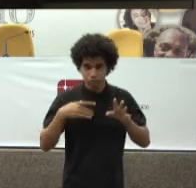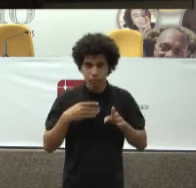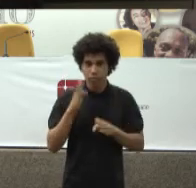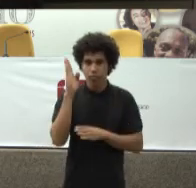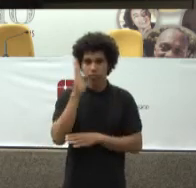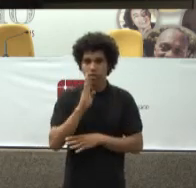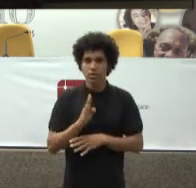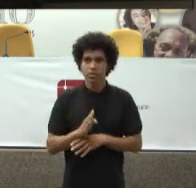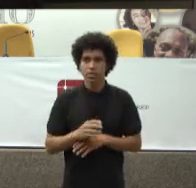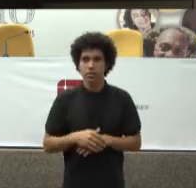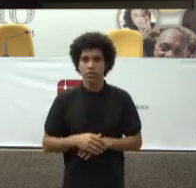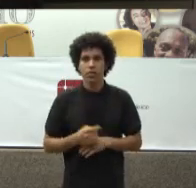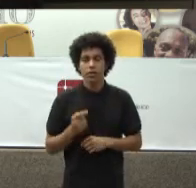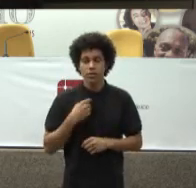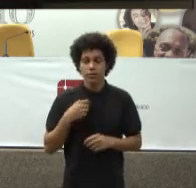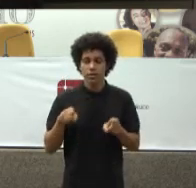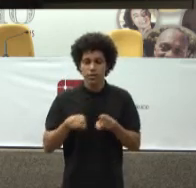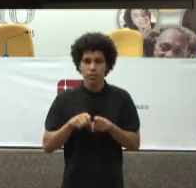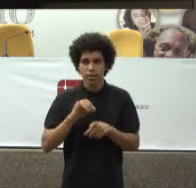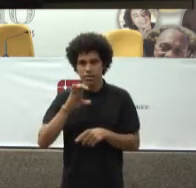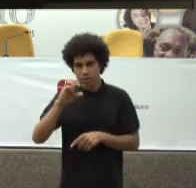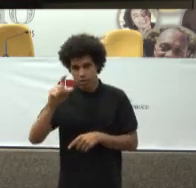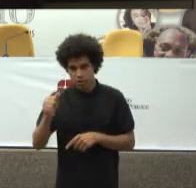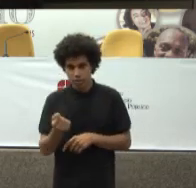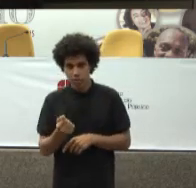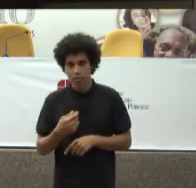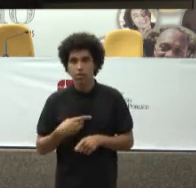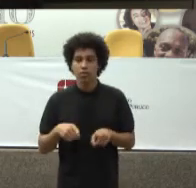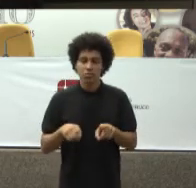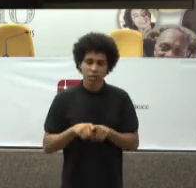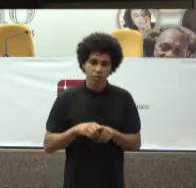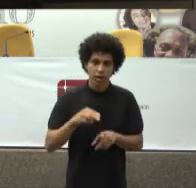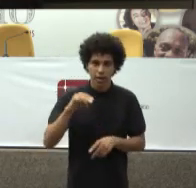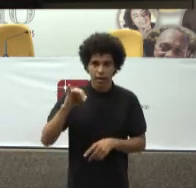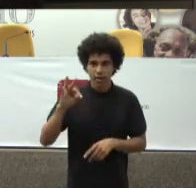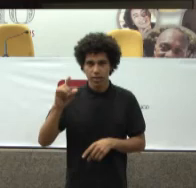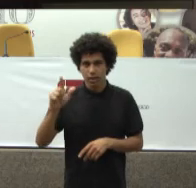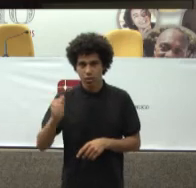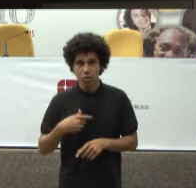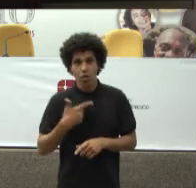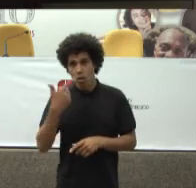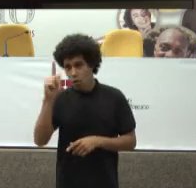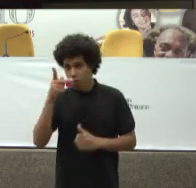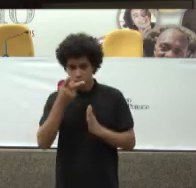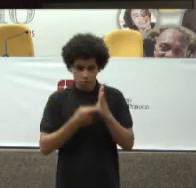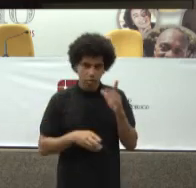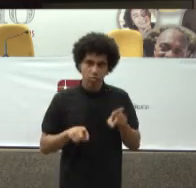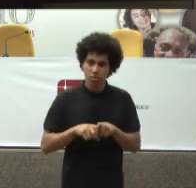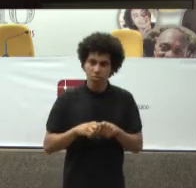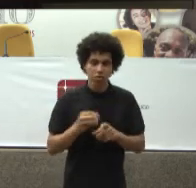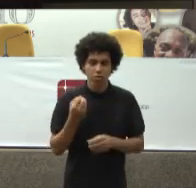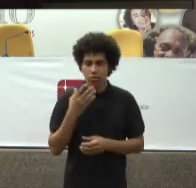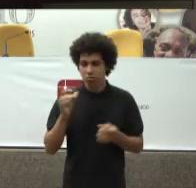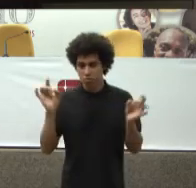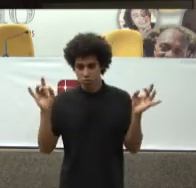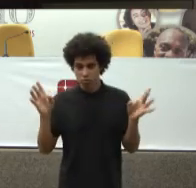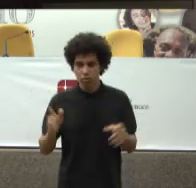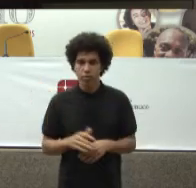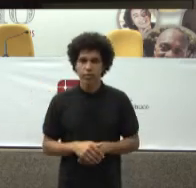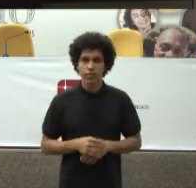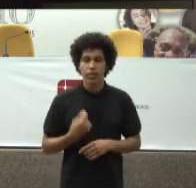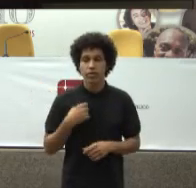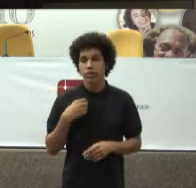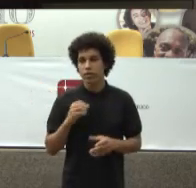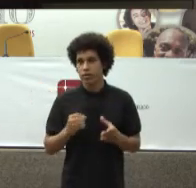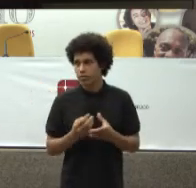Que foi replicada Em Sergipe também Tem o SUS Mediado de Natal Que é outro Programa maravilhoso Que foi replicado Com muito sucesso Em Porto